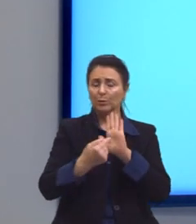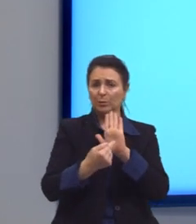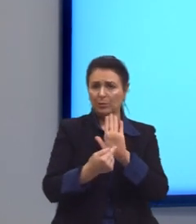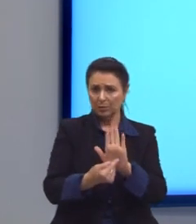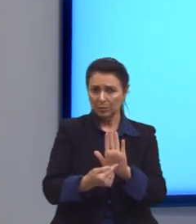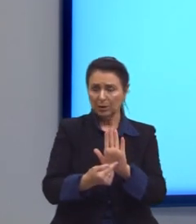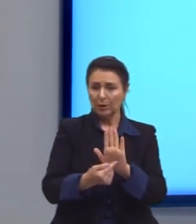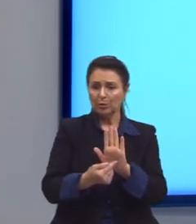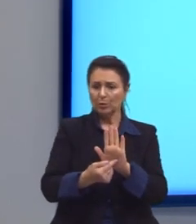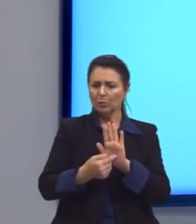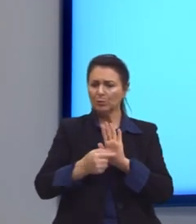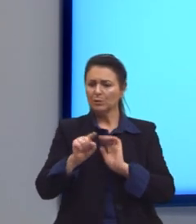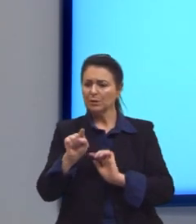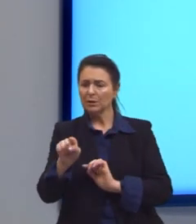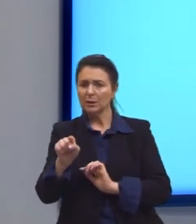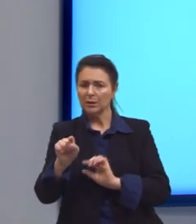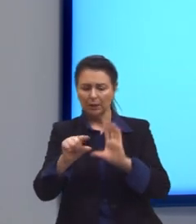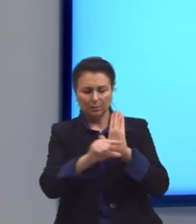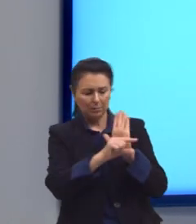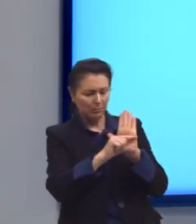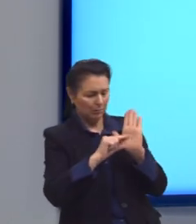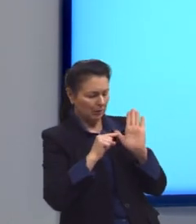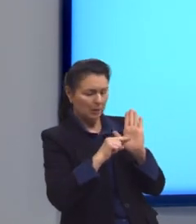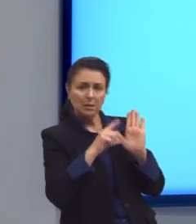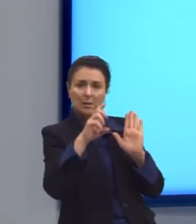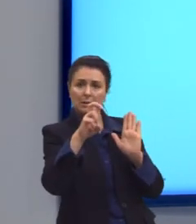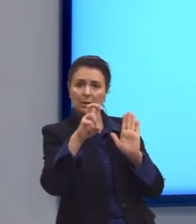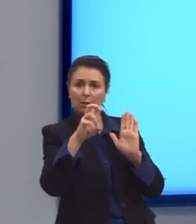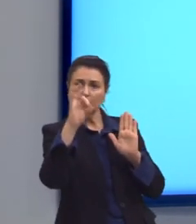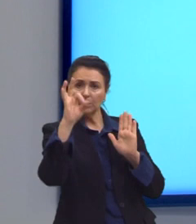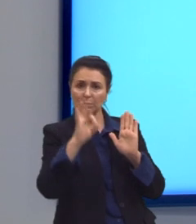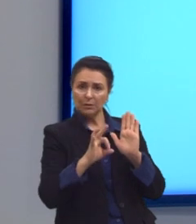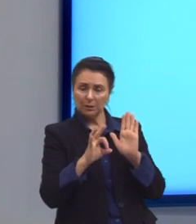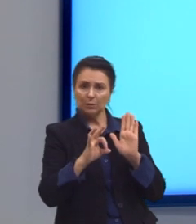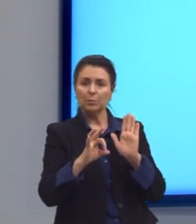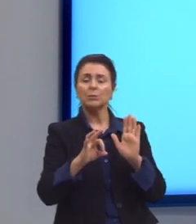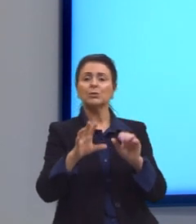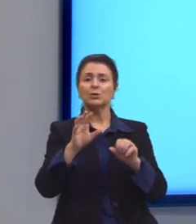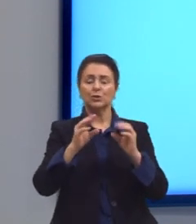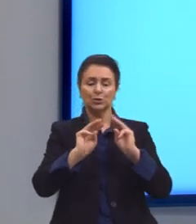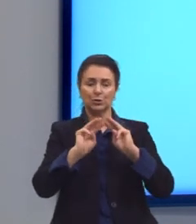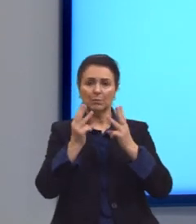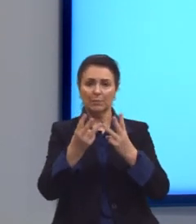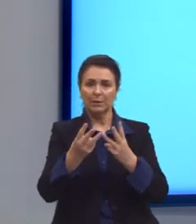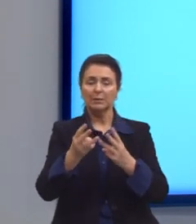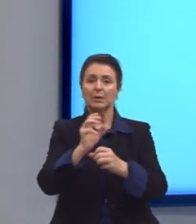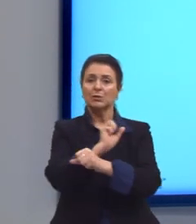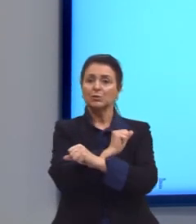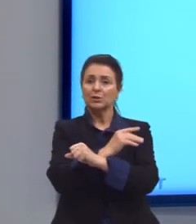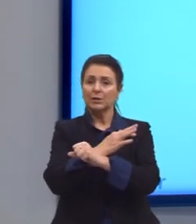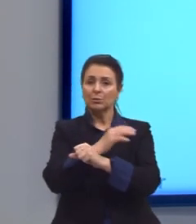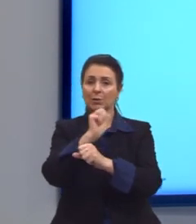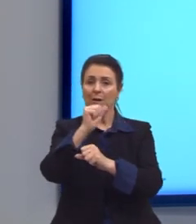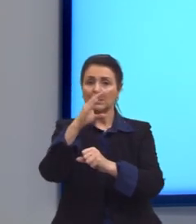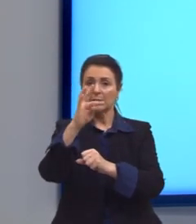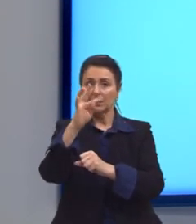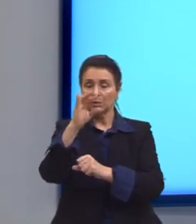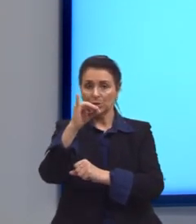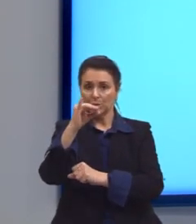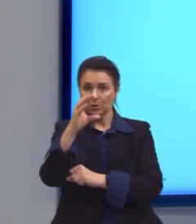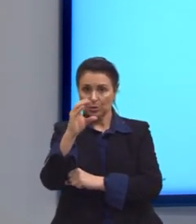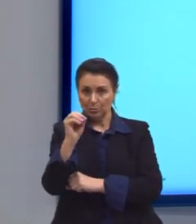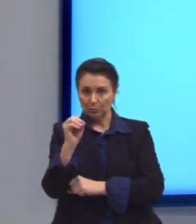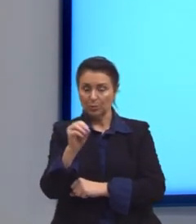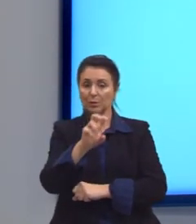porque no rótulo pode indicar que tem 5% de massa de ácido acético, ou seja, 5 gramas de